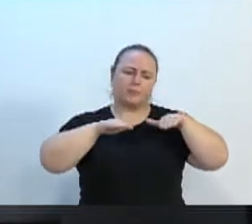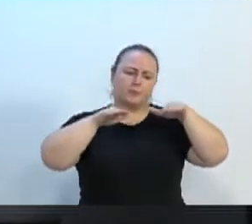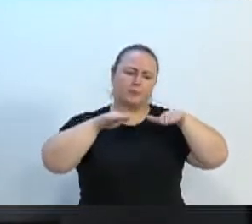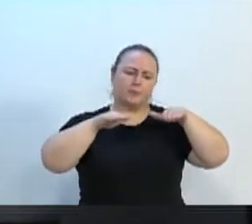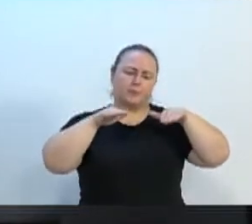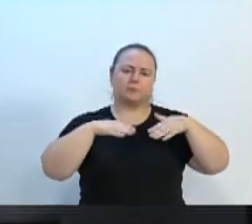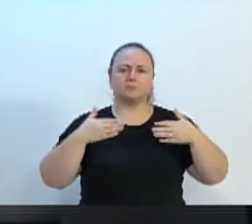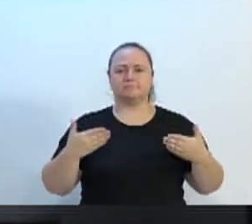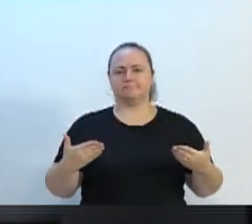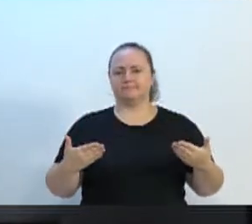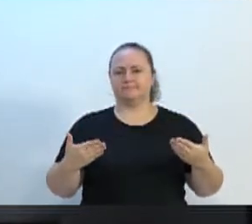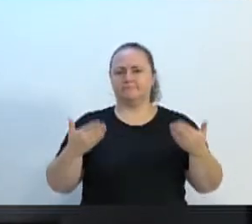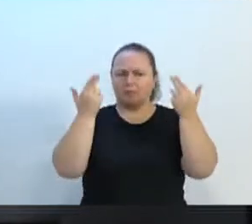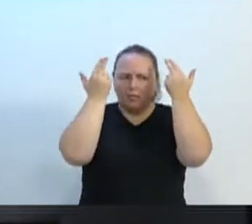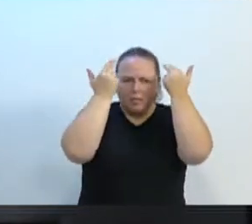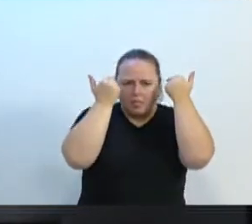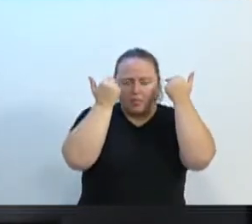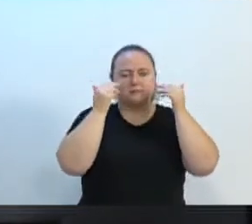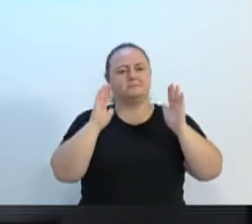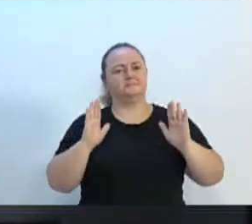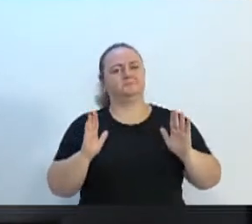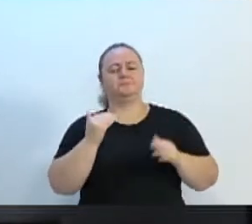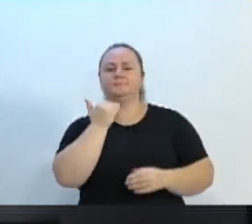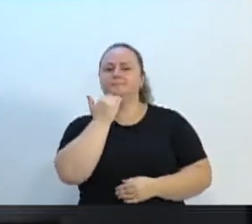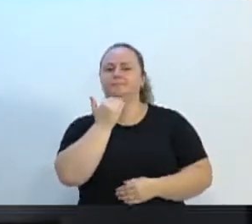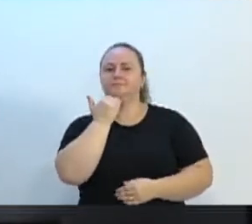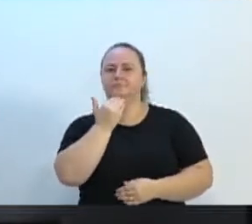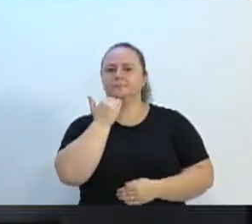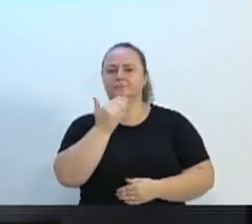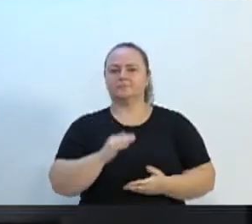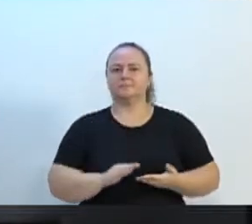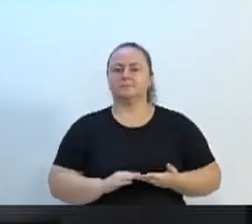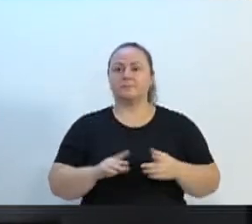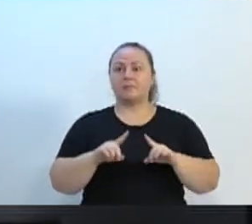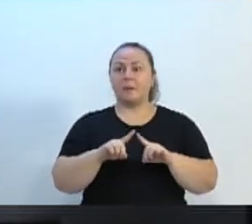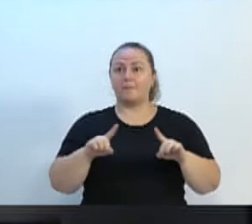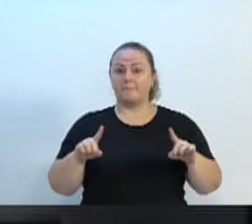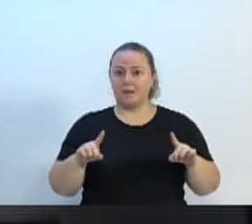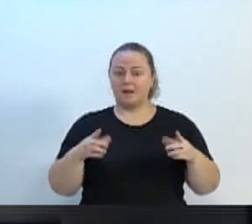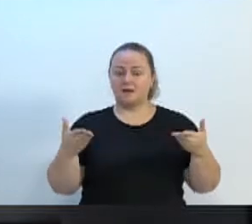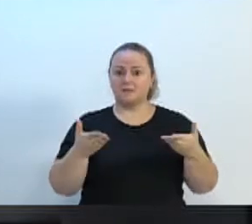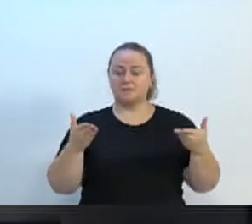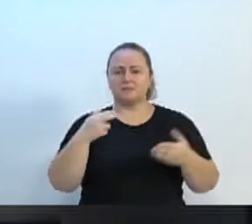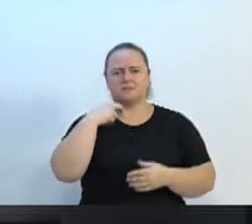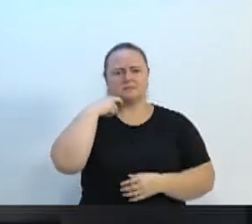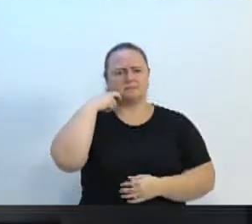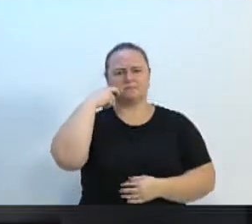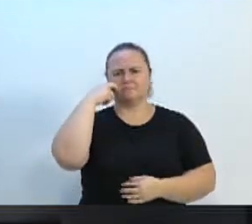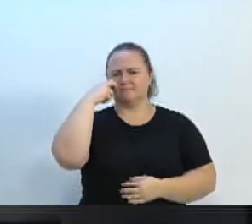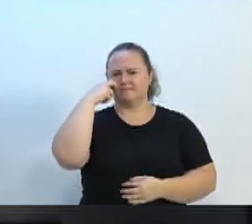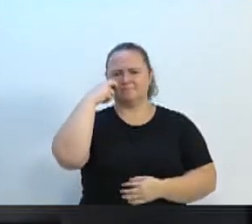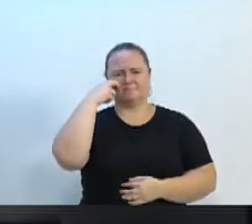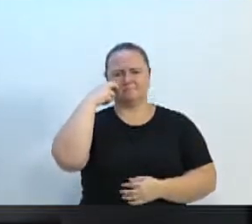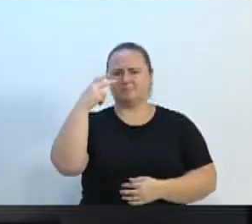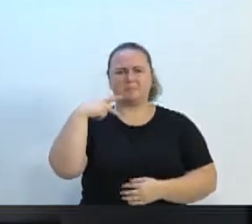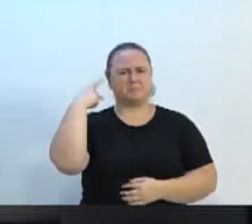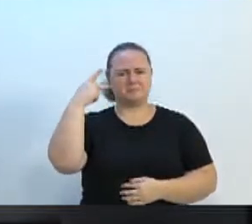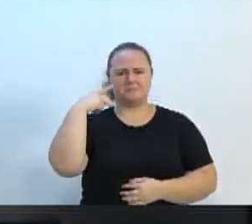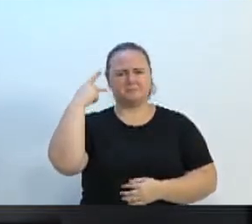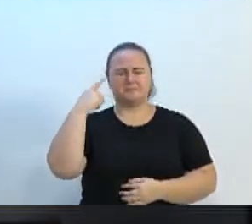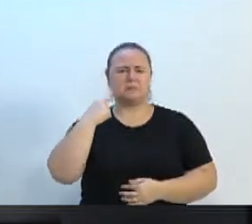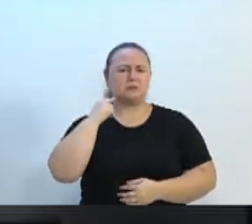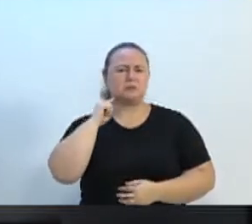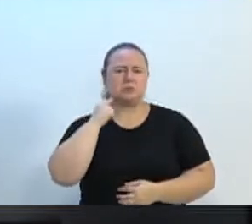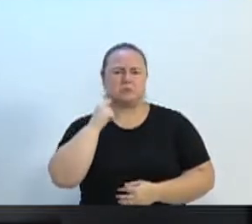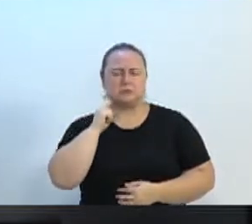certeza nada disso sairia. E aí, vergonhosamente, ele faz essa atitude. Política baixa, suja, de